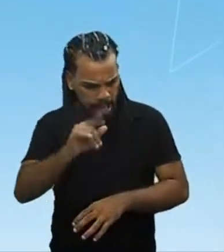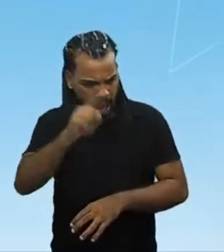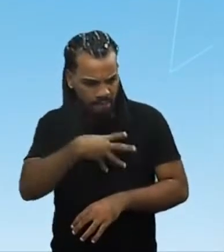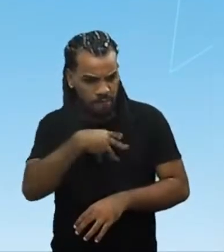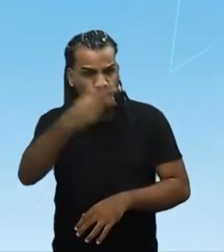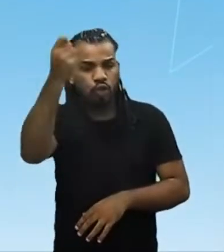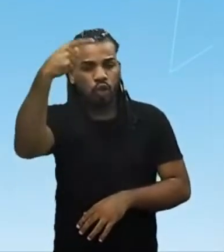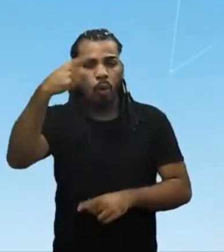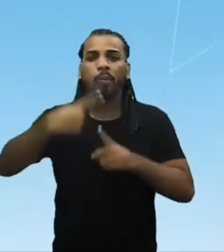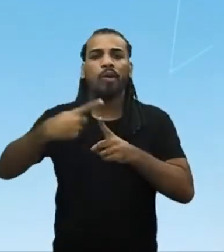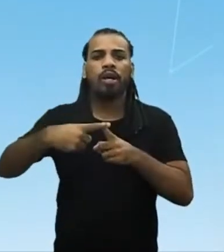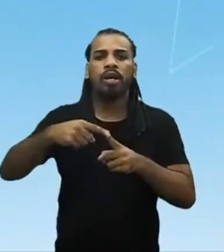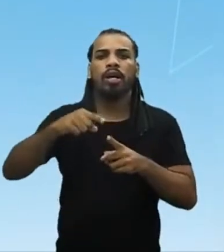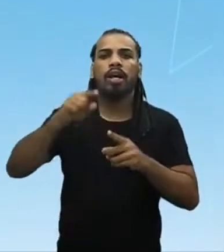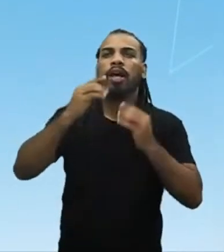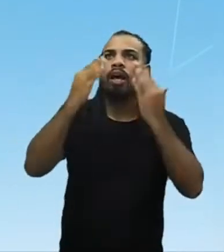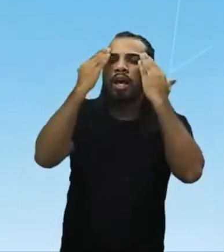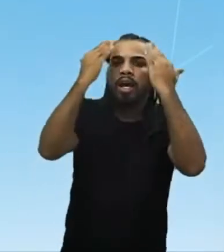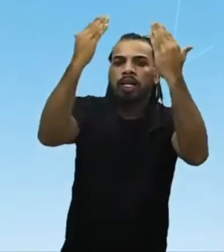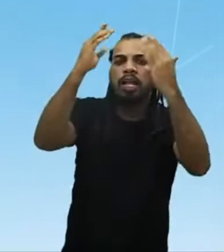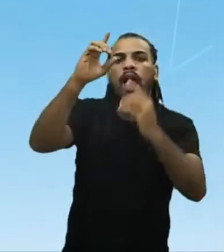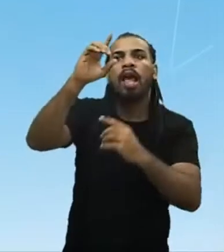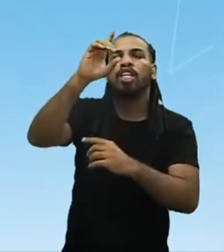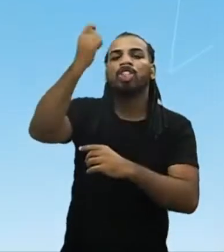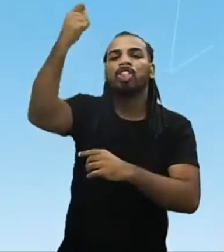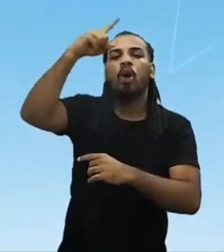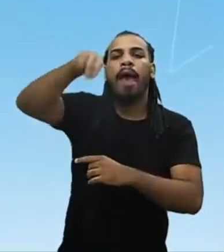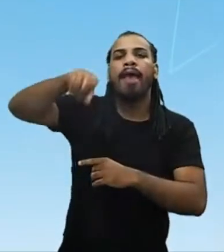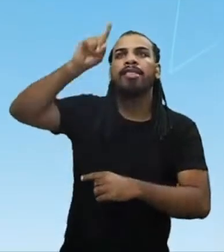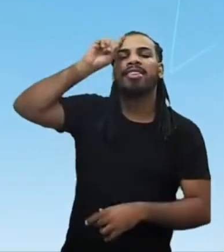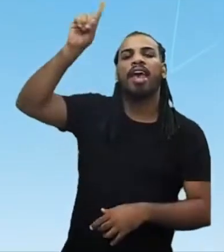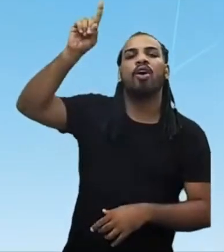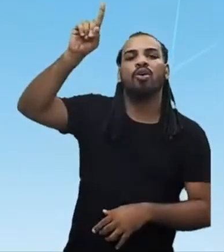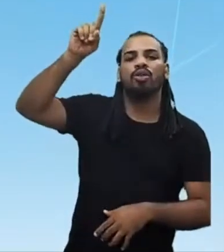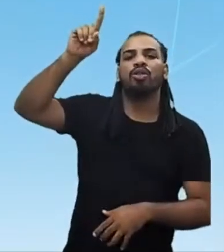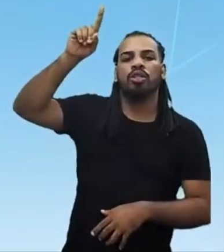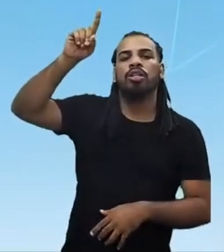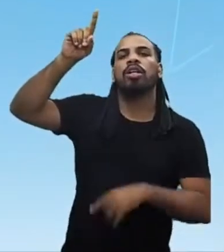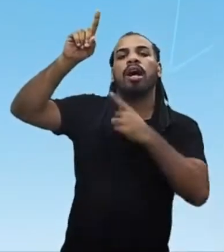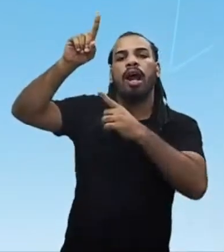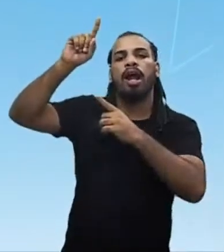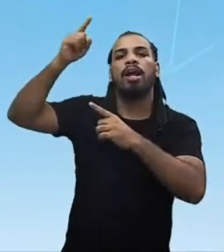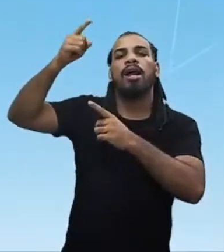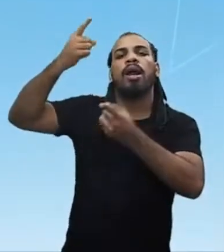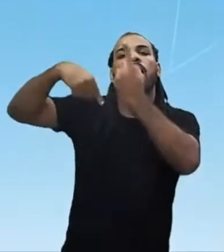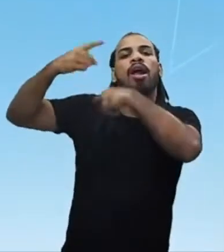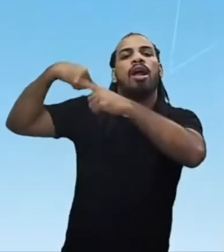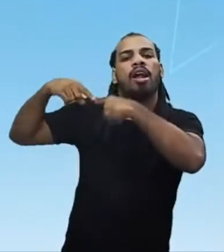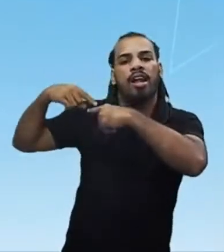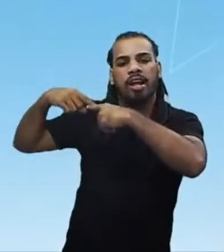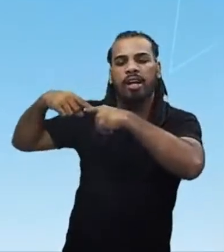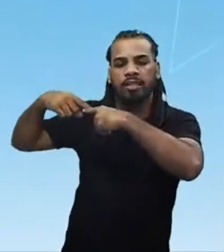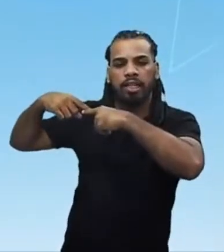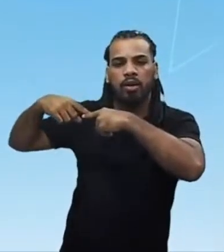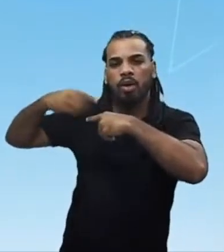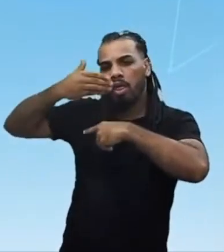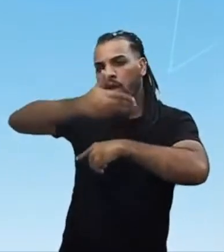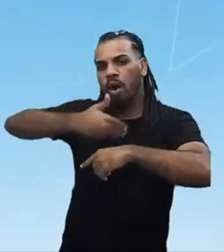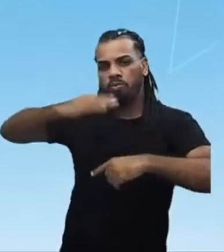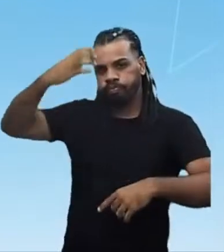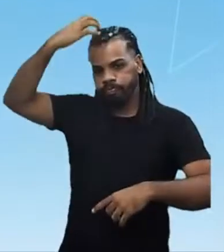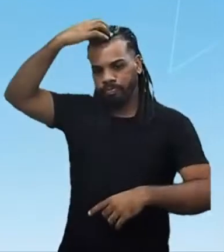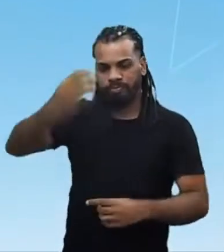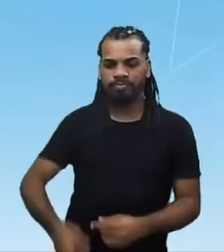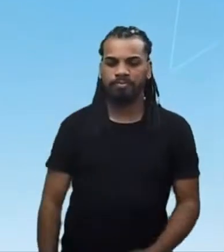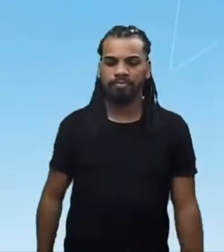o Sol, o Deus Apu-Inti, era o ancestral de seus governantes. Tranquilão? E, antes de